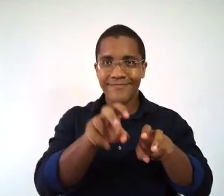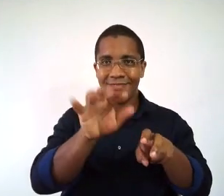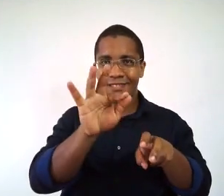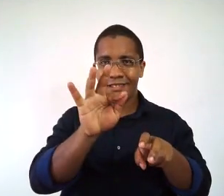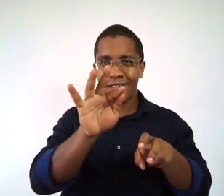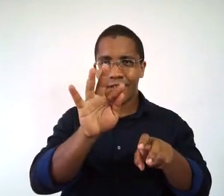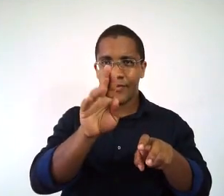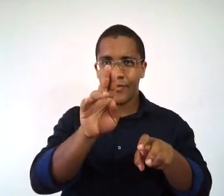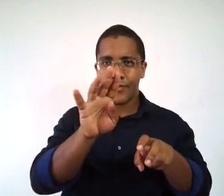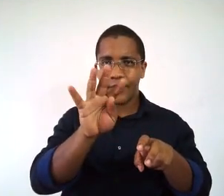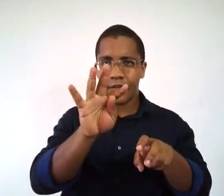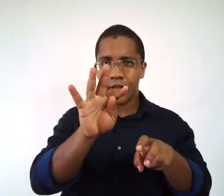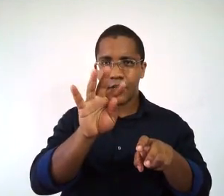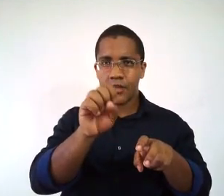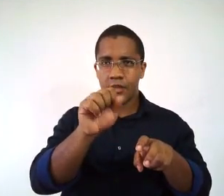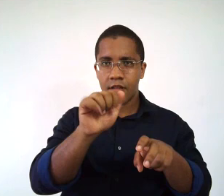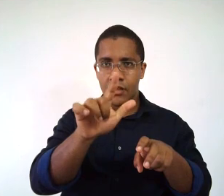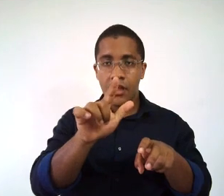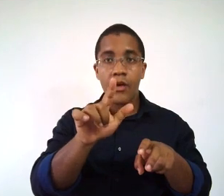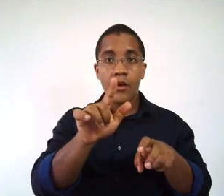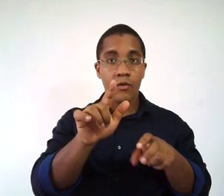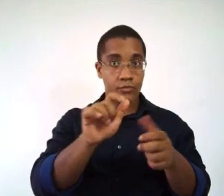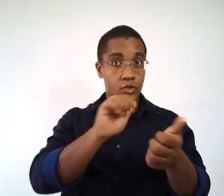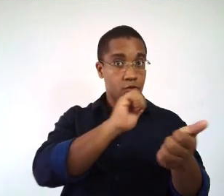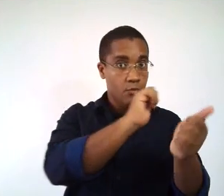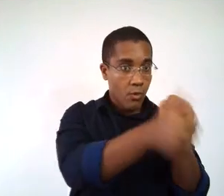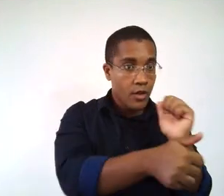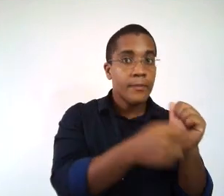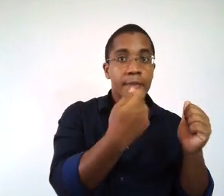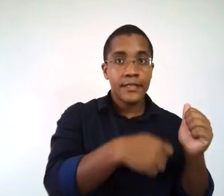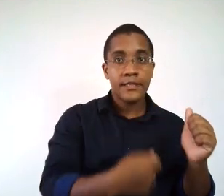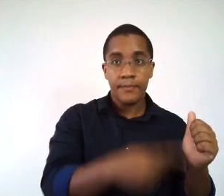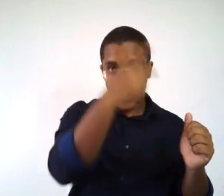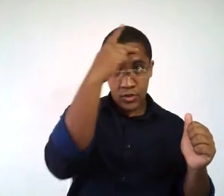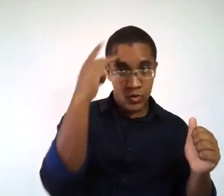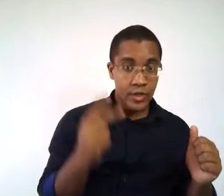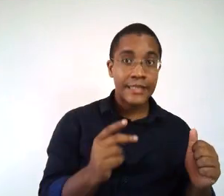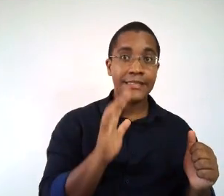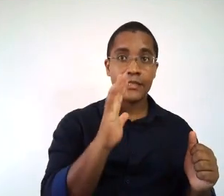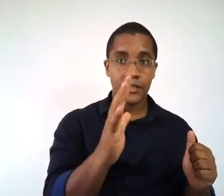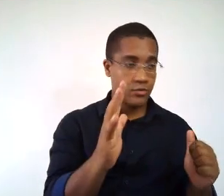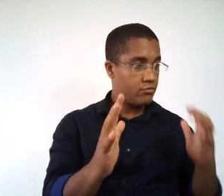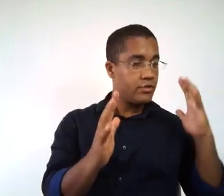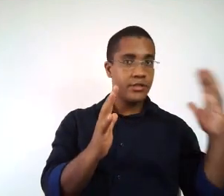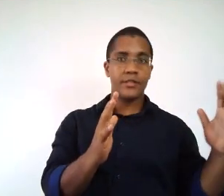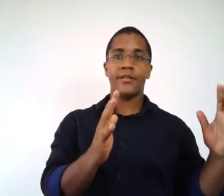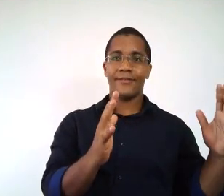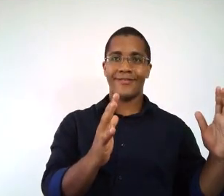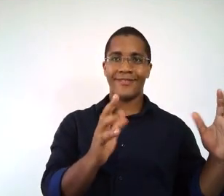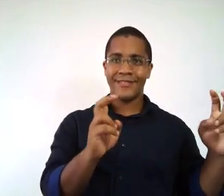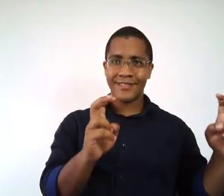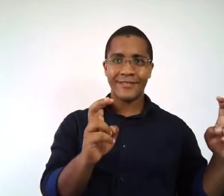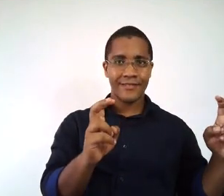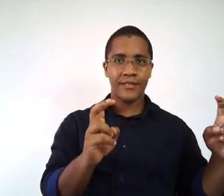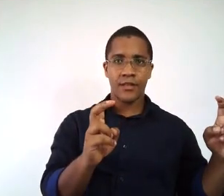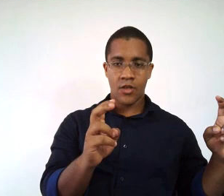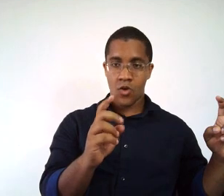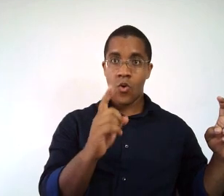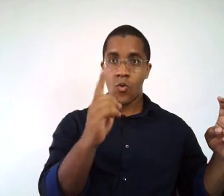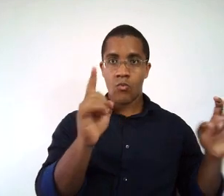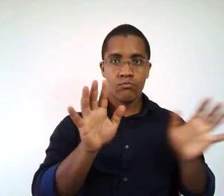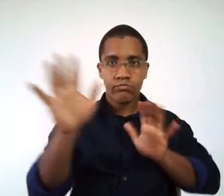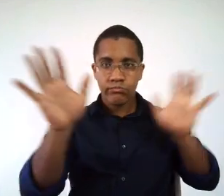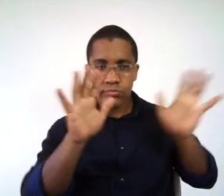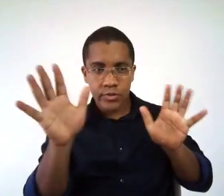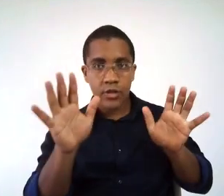no futsal esporte eu tenho que ter cinco jogadores de cada lado, um goleiro e quatro jogadores de